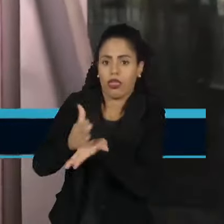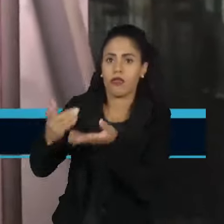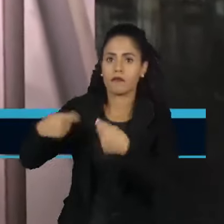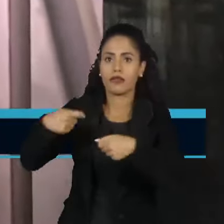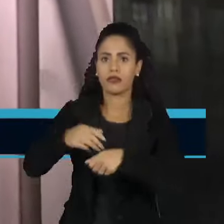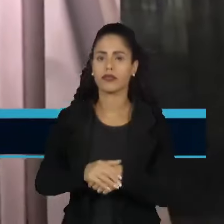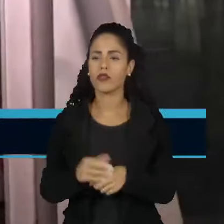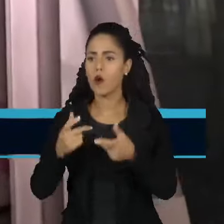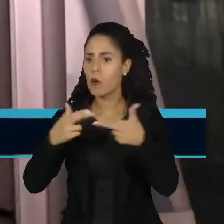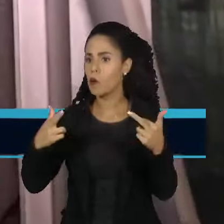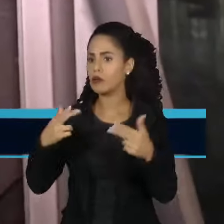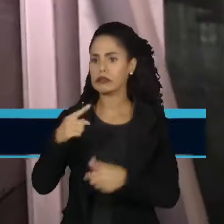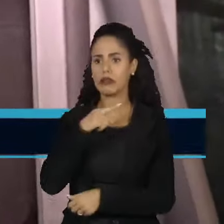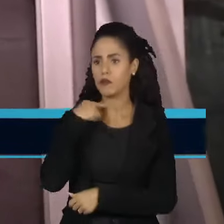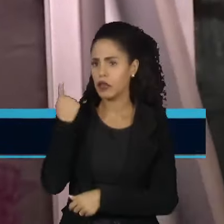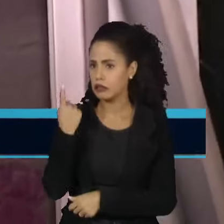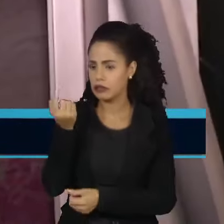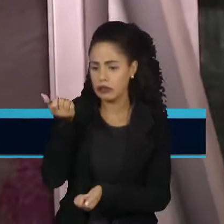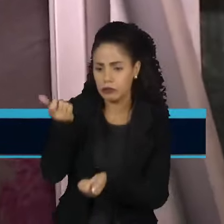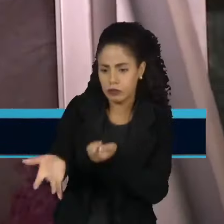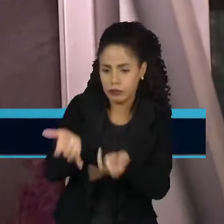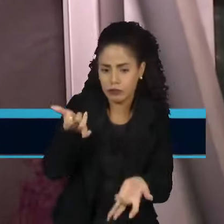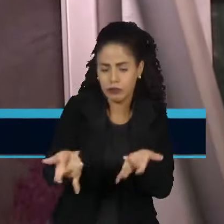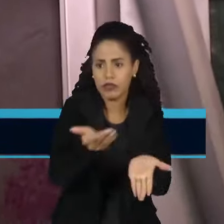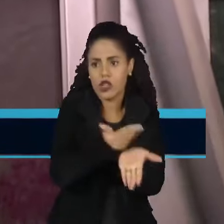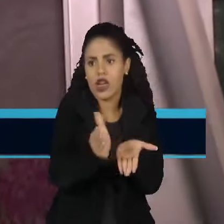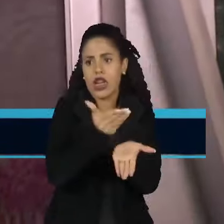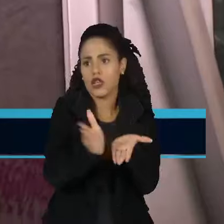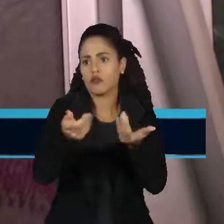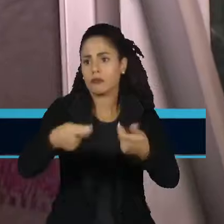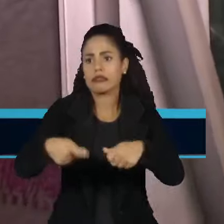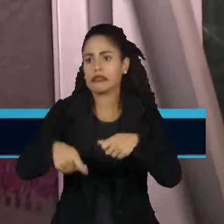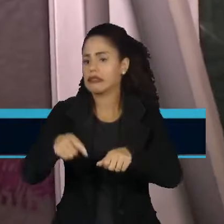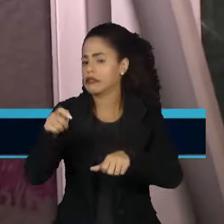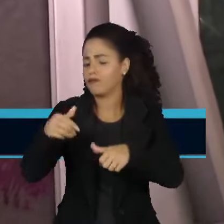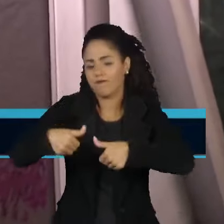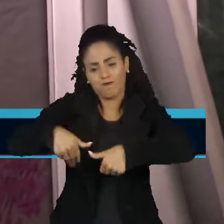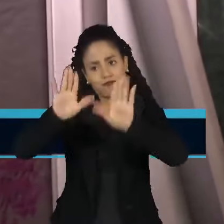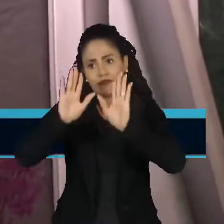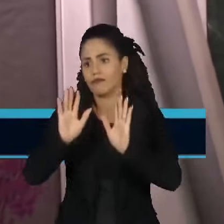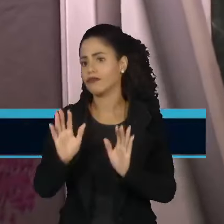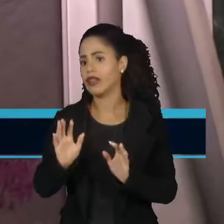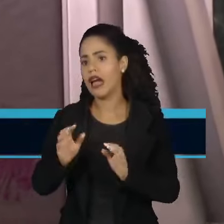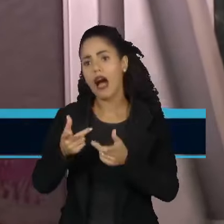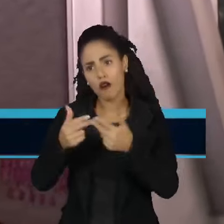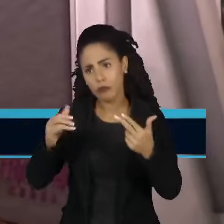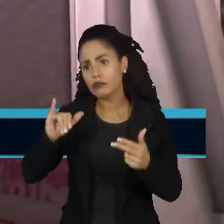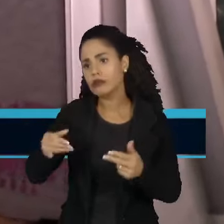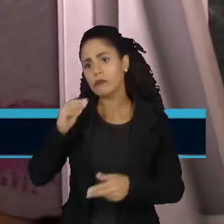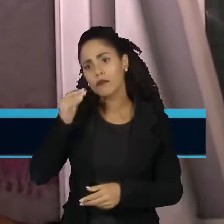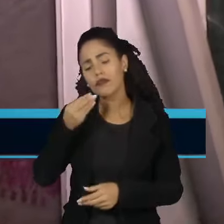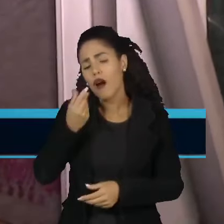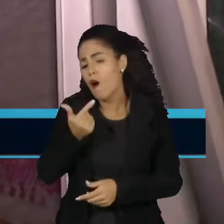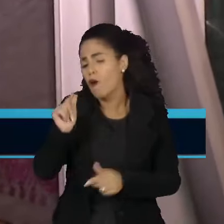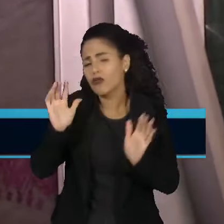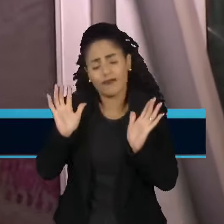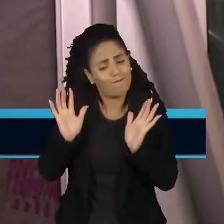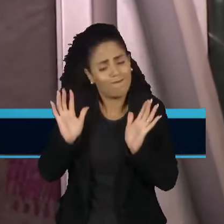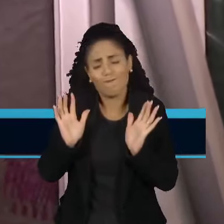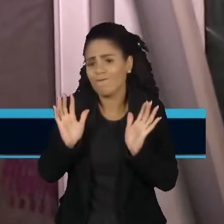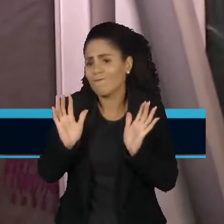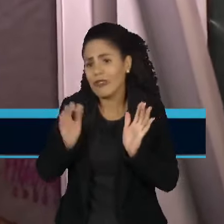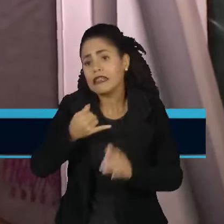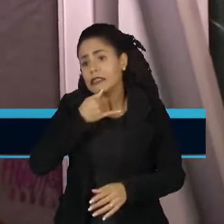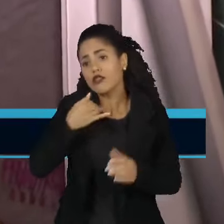perecível, o que tiver de... as mesas vão tudo fora. O não dá para aproveitar, o balcão está caindo. E o que a pode